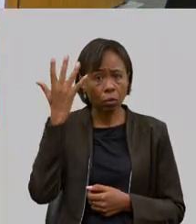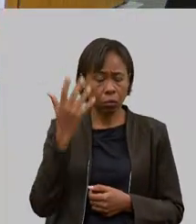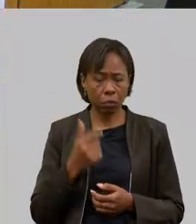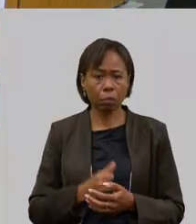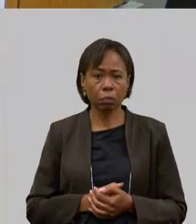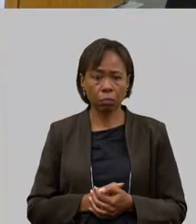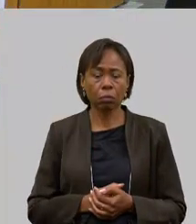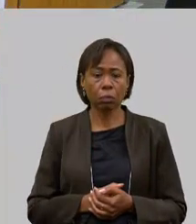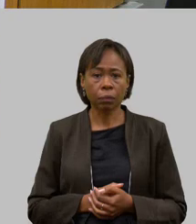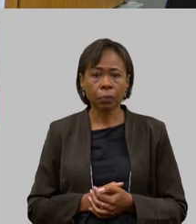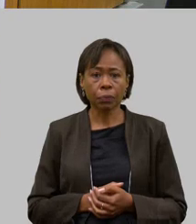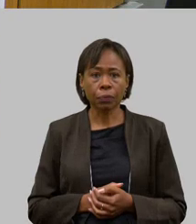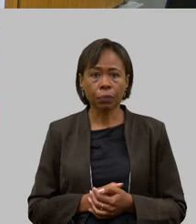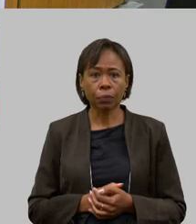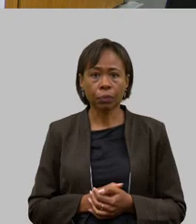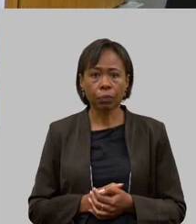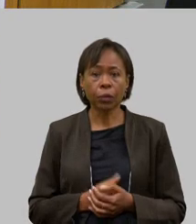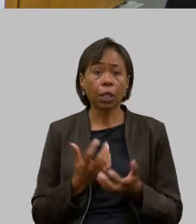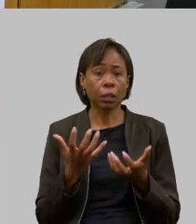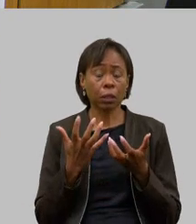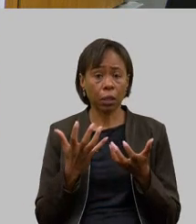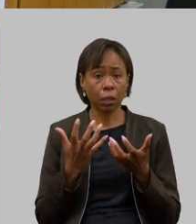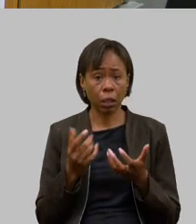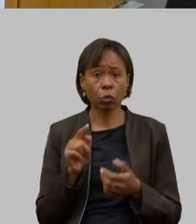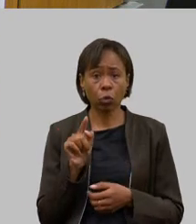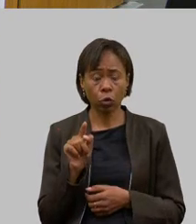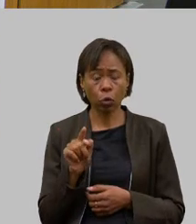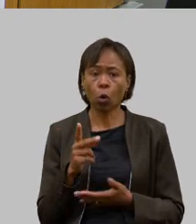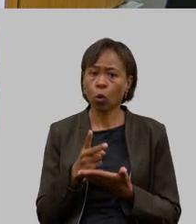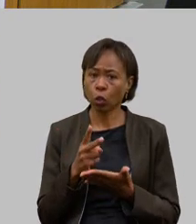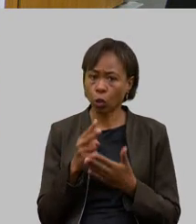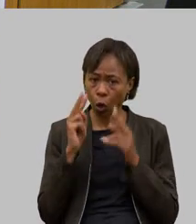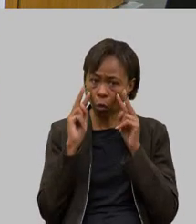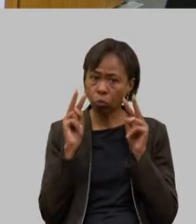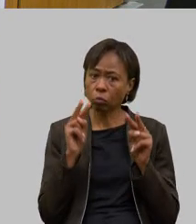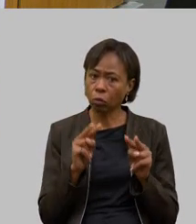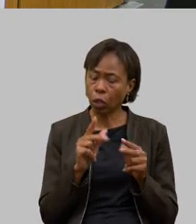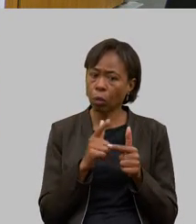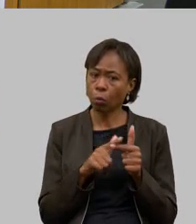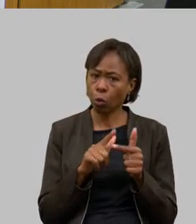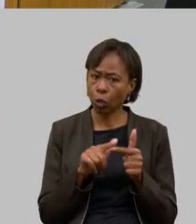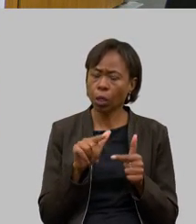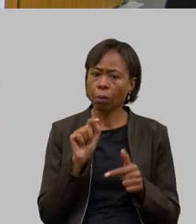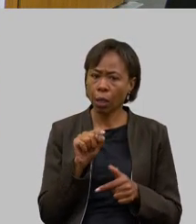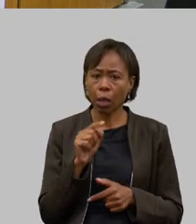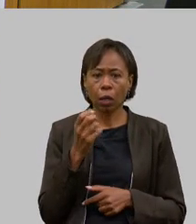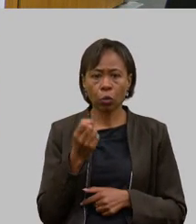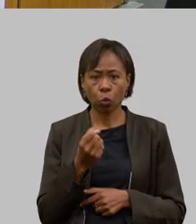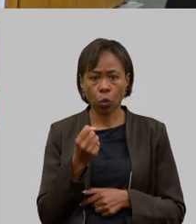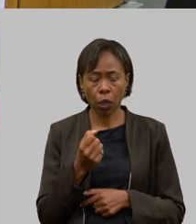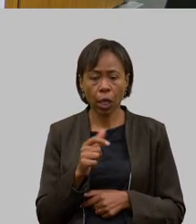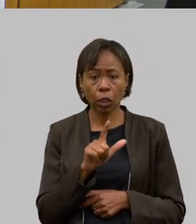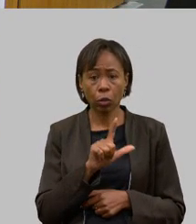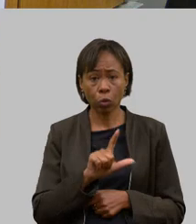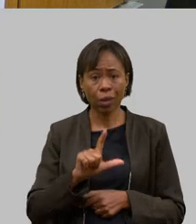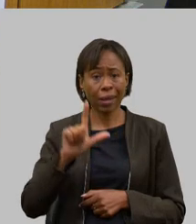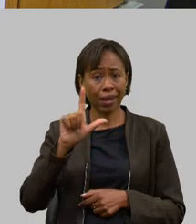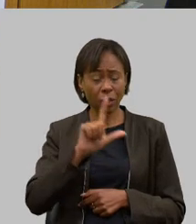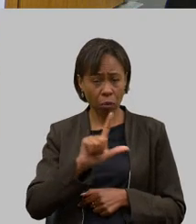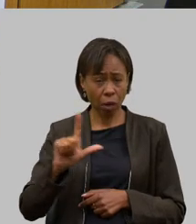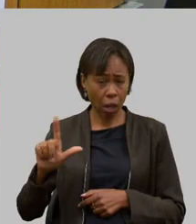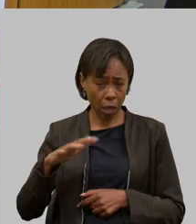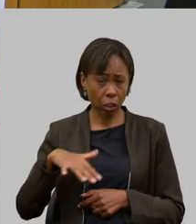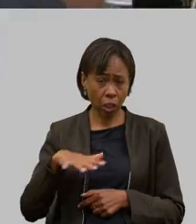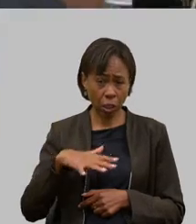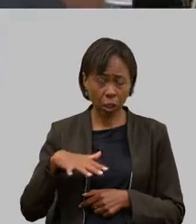e queremos que o senhor continue olhando a questão do leite nossa região ali do leste precisa muito a gente